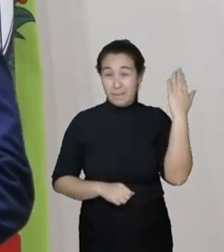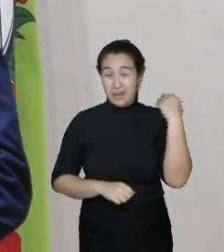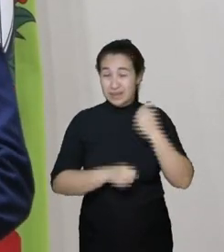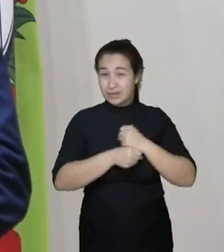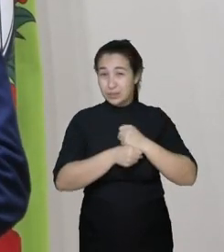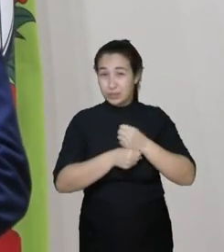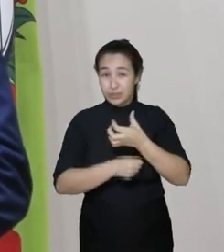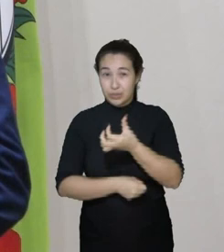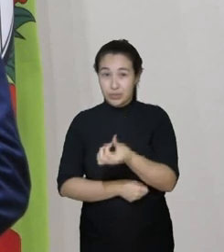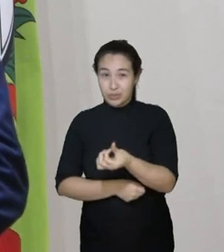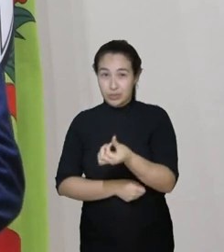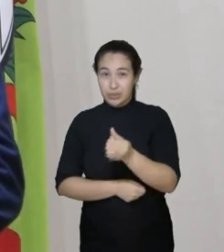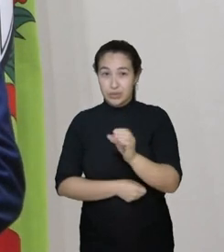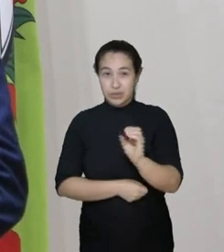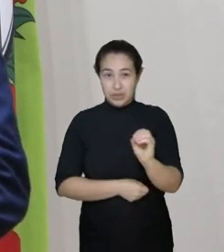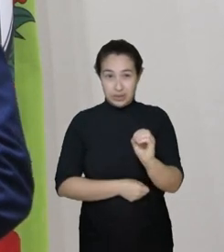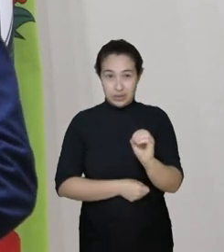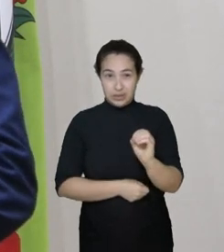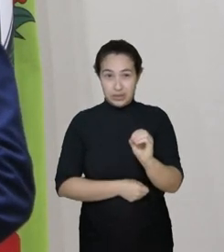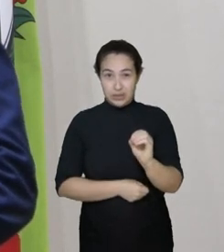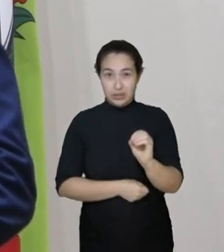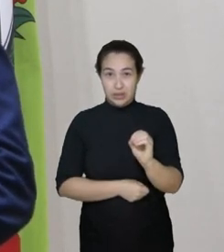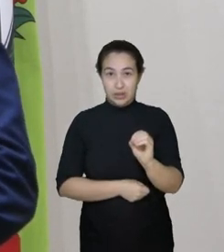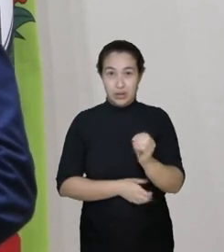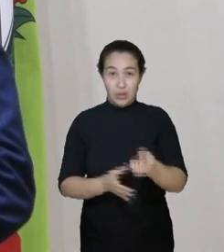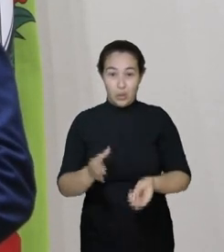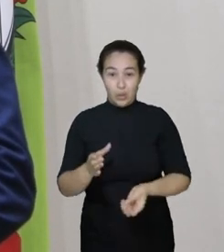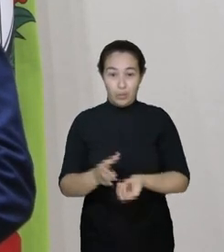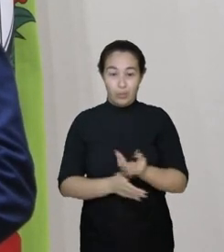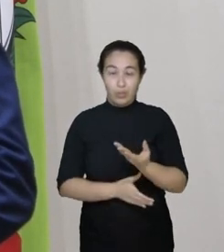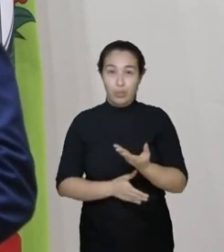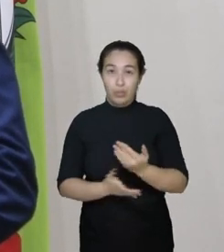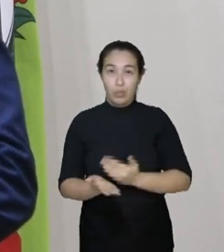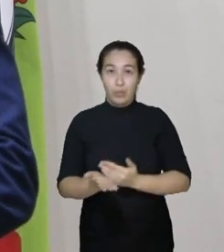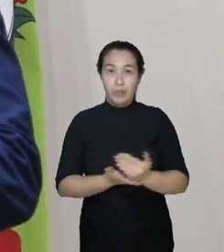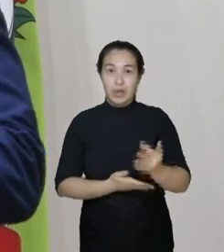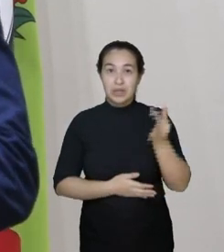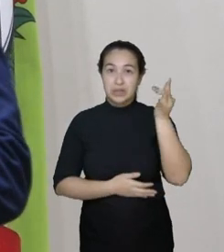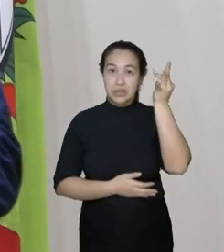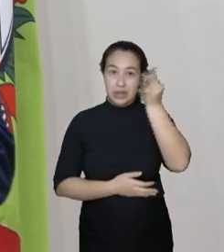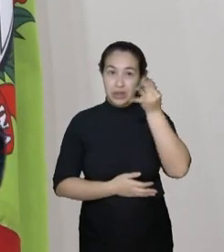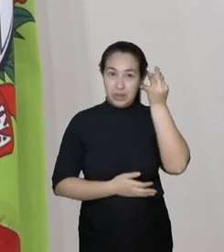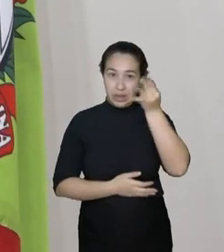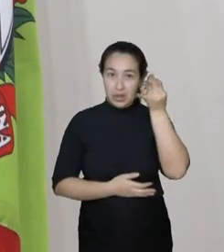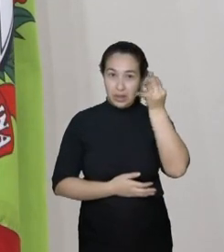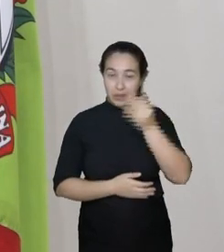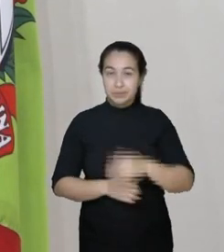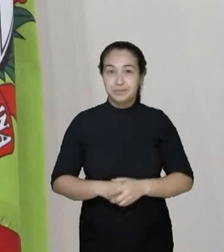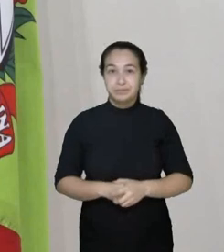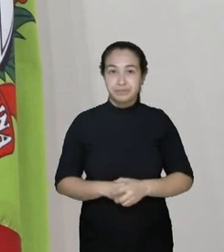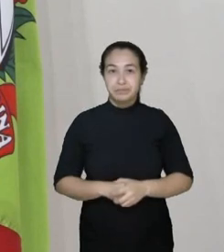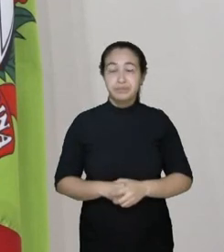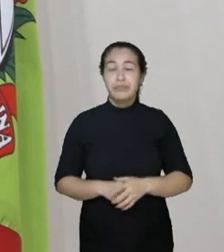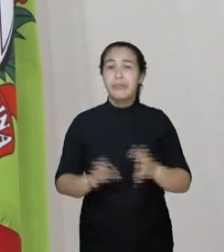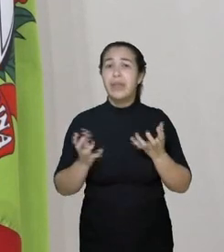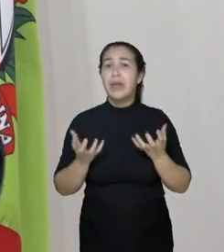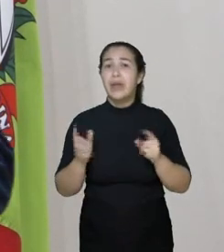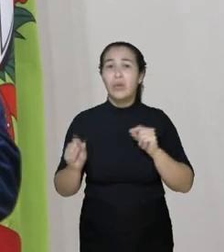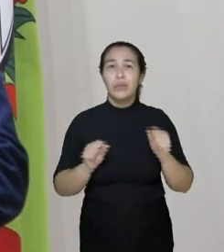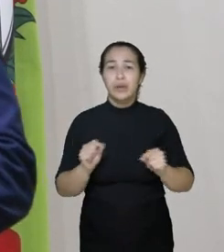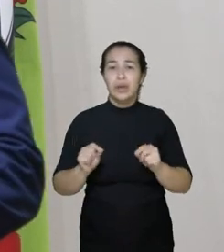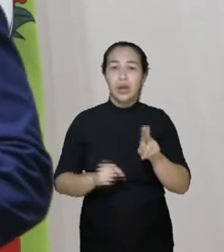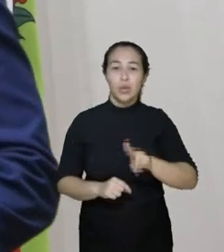que instituíram essa teologia. Com o intuito de usar a Bíblia